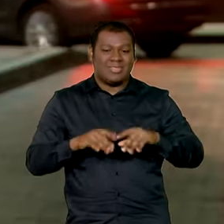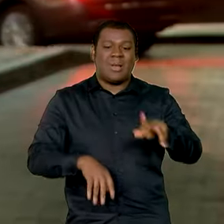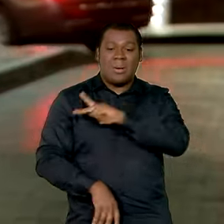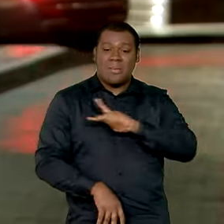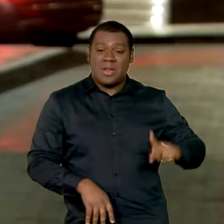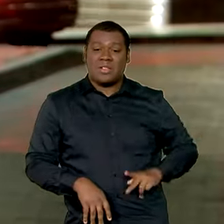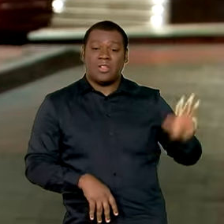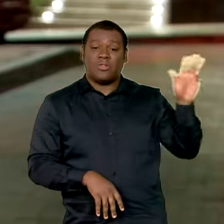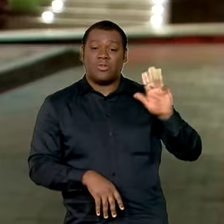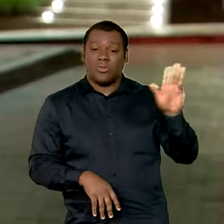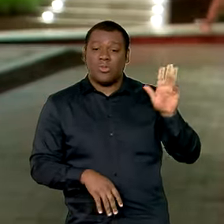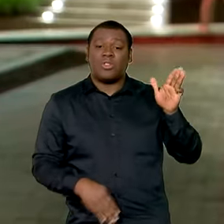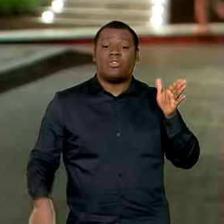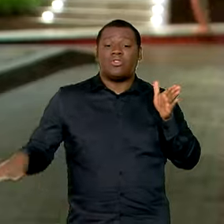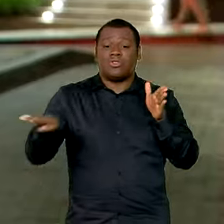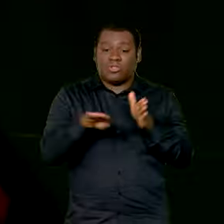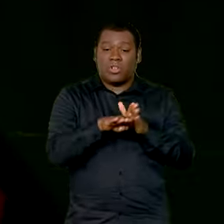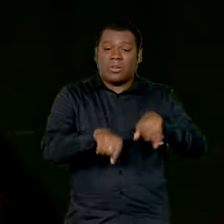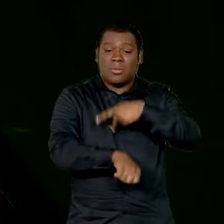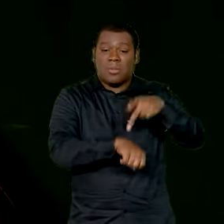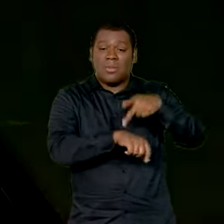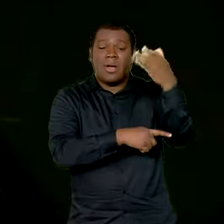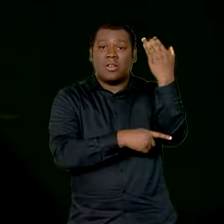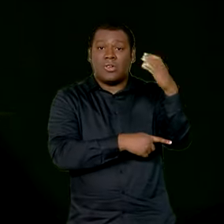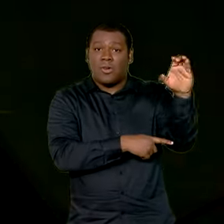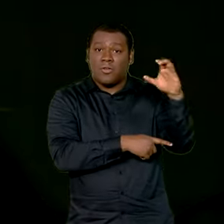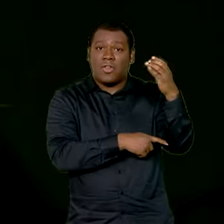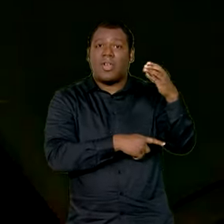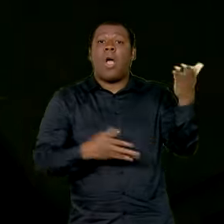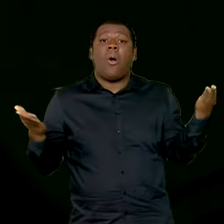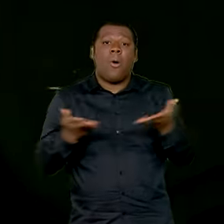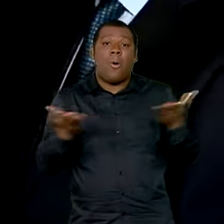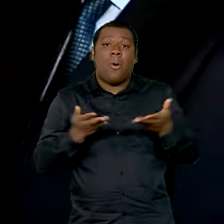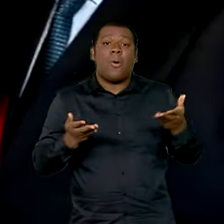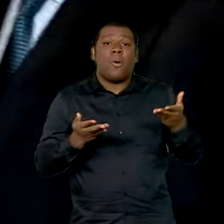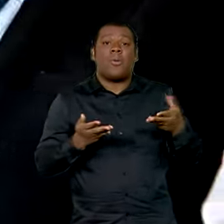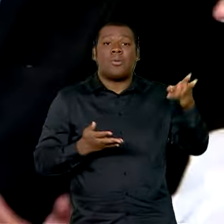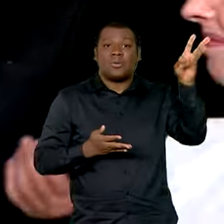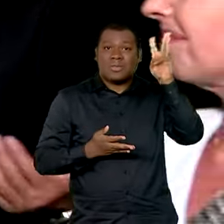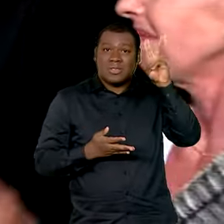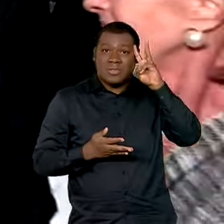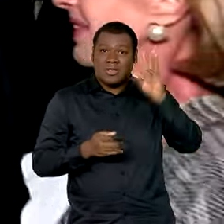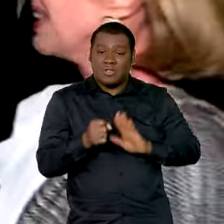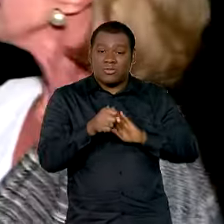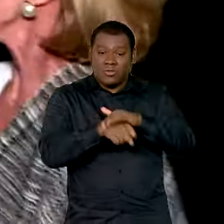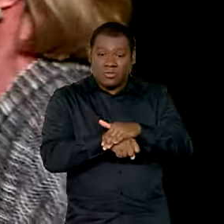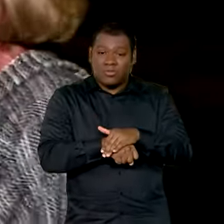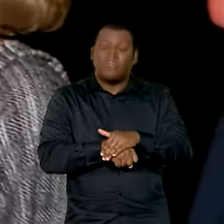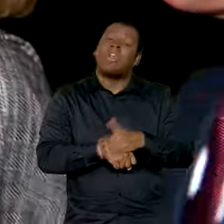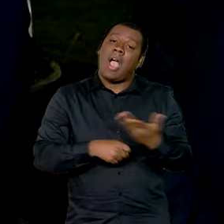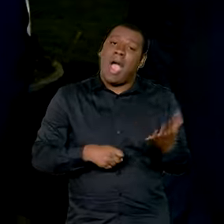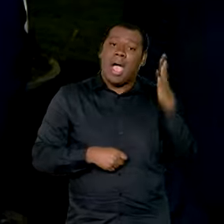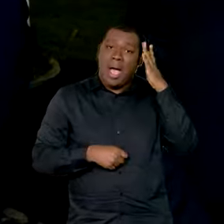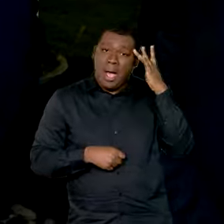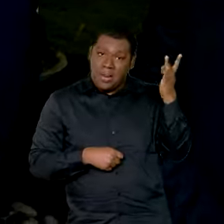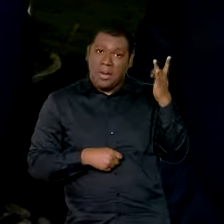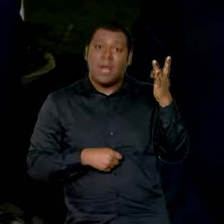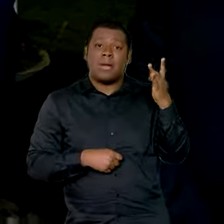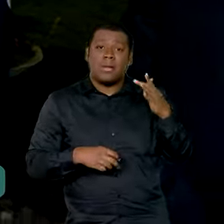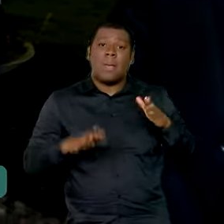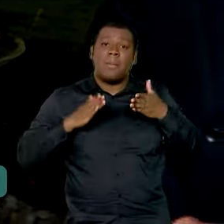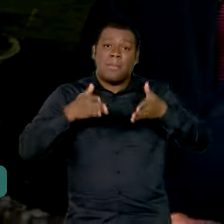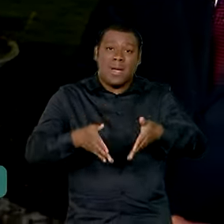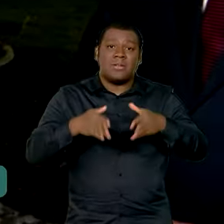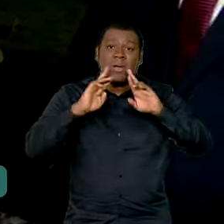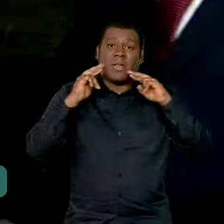Lula desembarcou em Bogotá, na Colômbia, na noite dessa terça-feira. Nesta quarta, ele deve participar de uma reunião bilateral